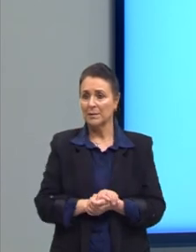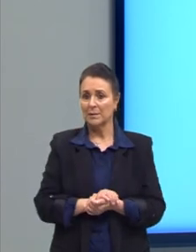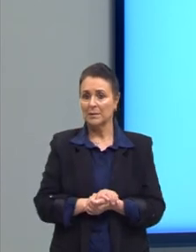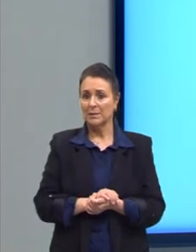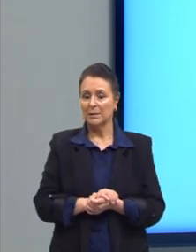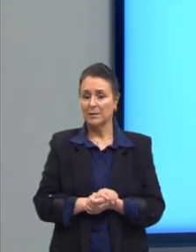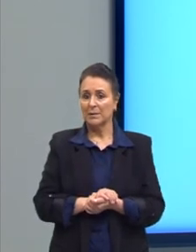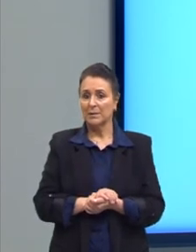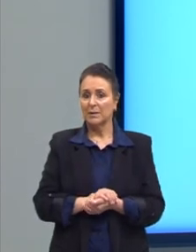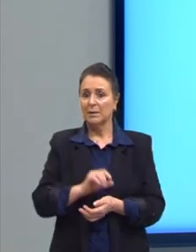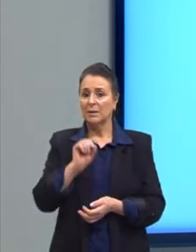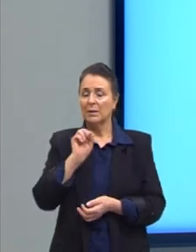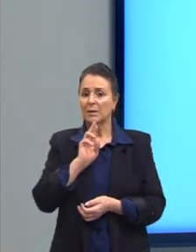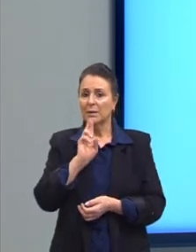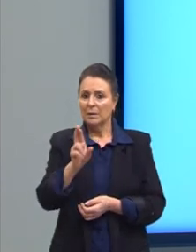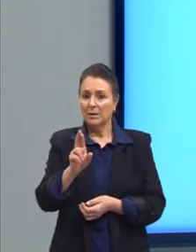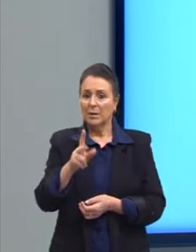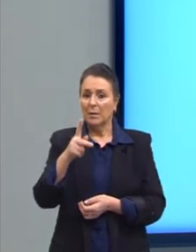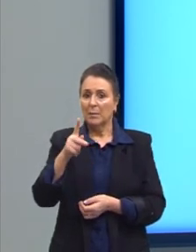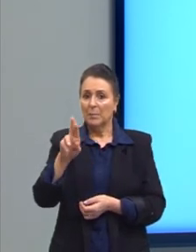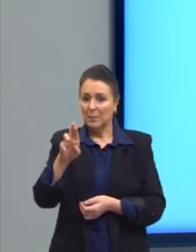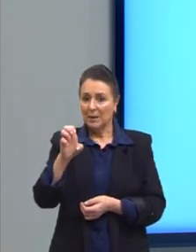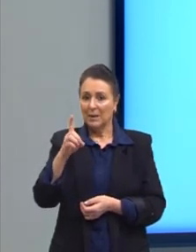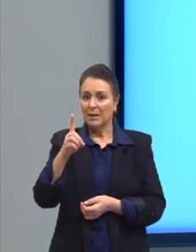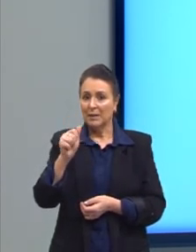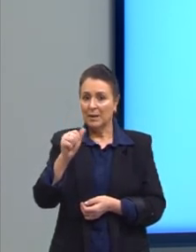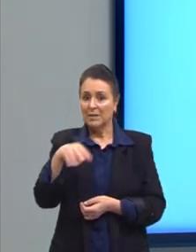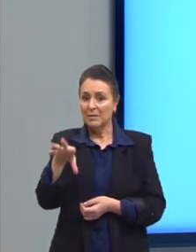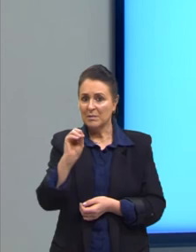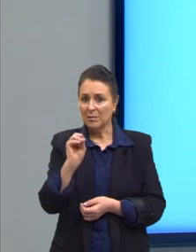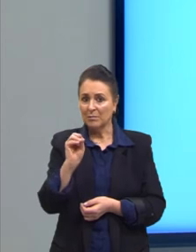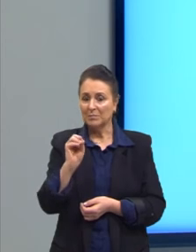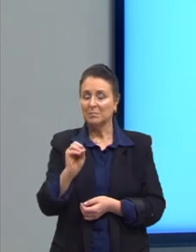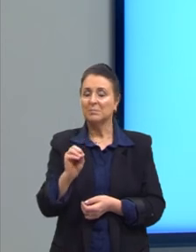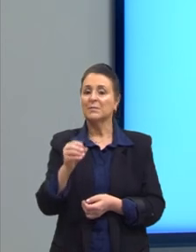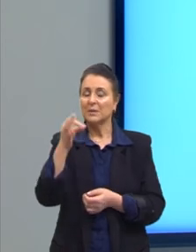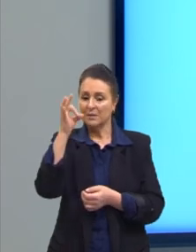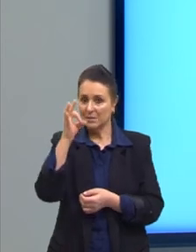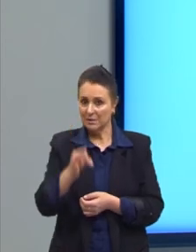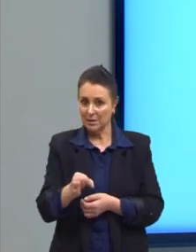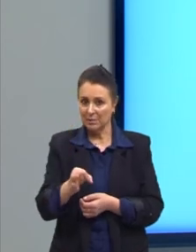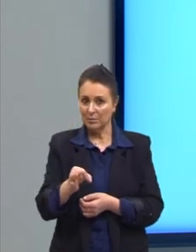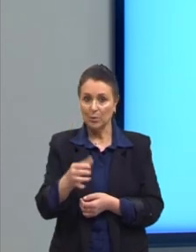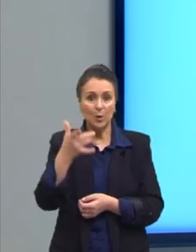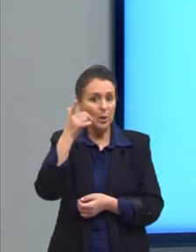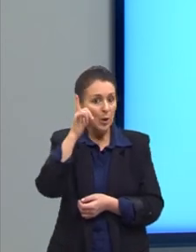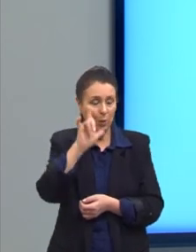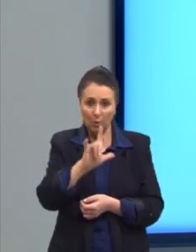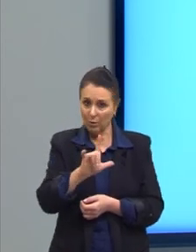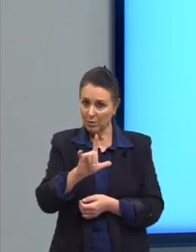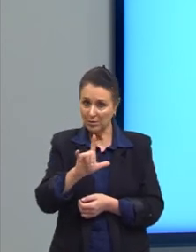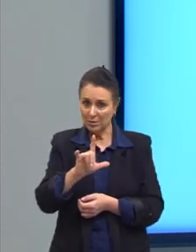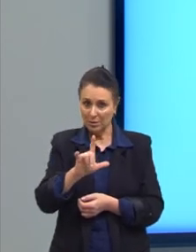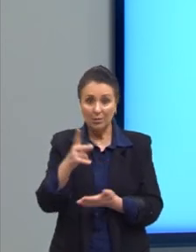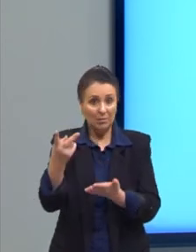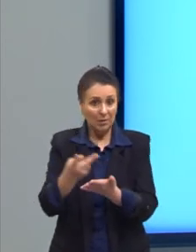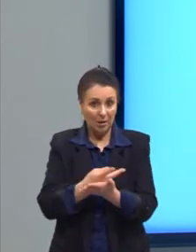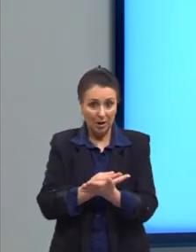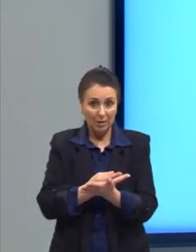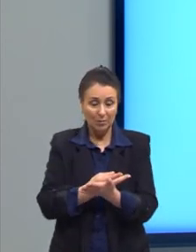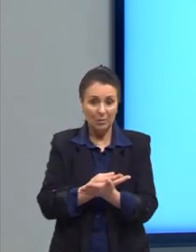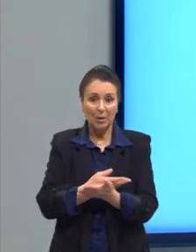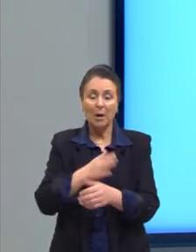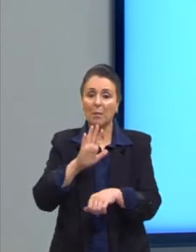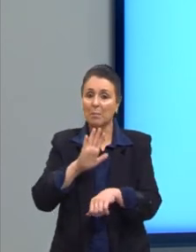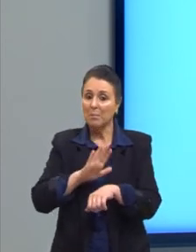Então, quem respondeu que é a predação, ó, parabéns para vocês. Quem não conseguiu acertar essa, olha mais um pouquinho a